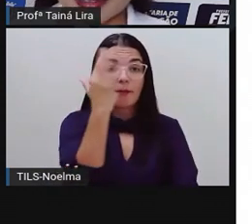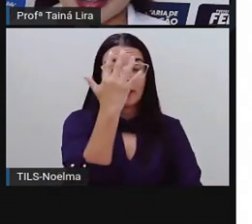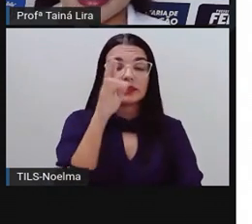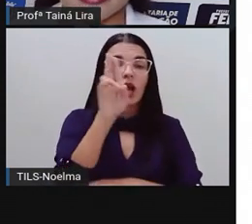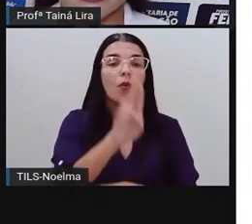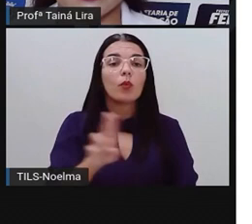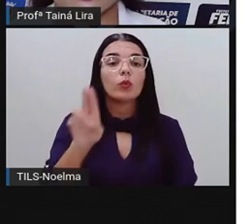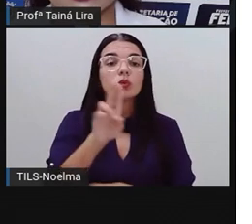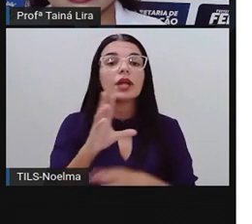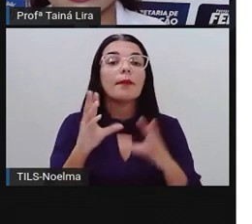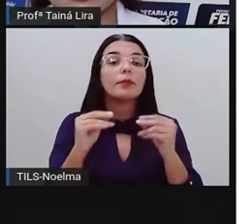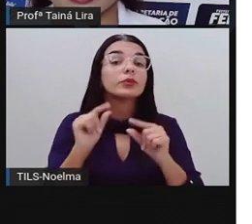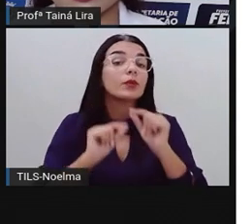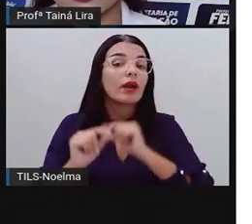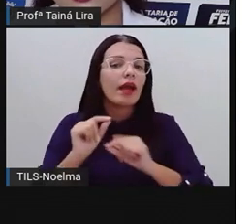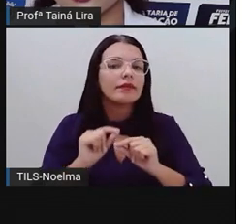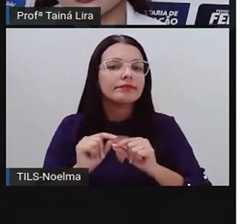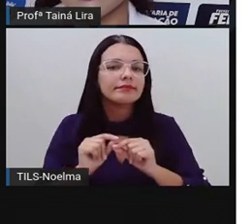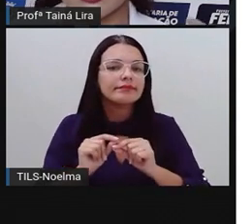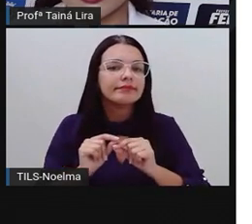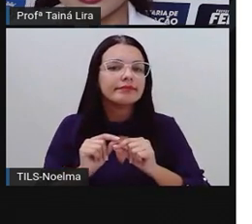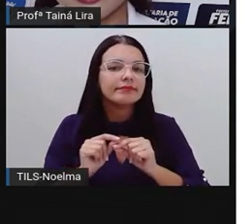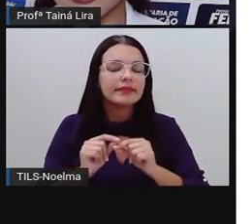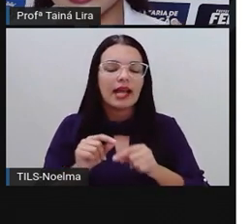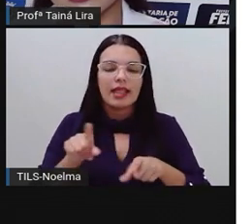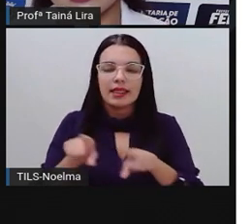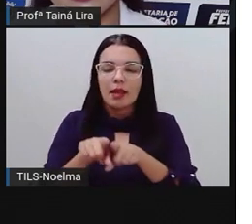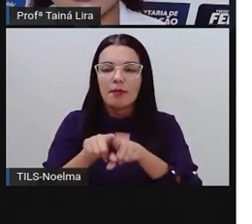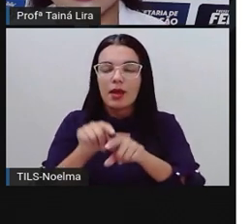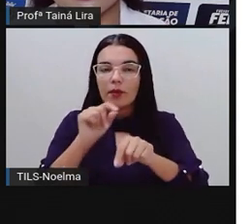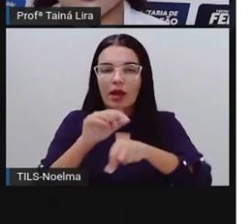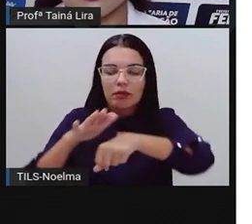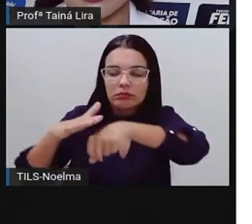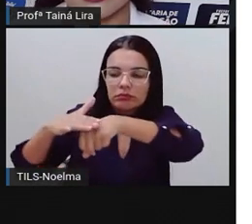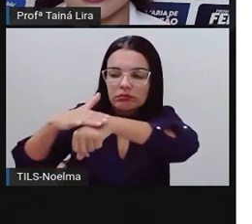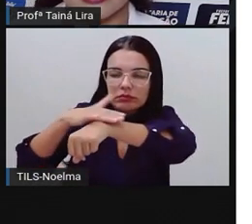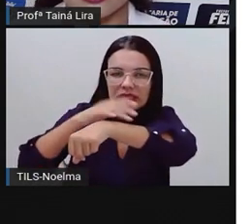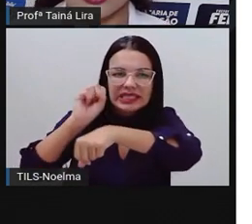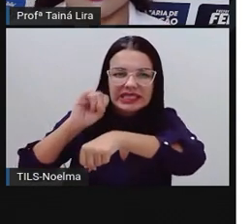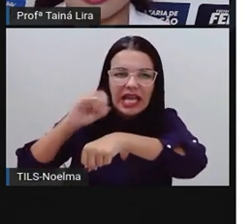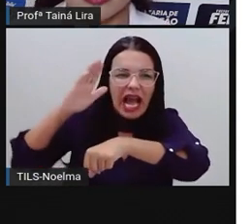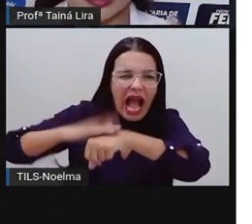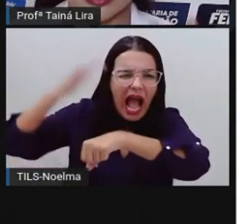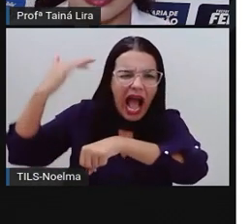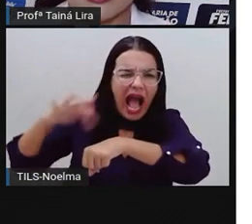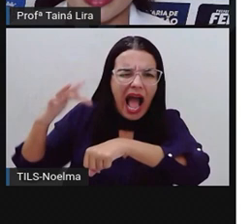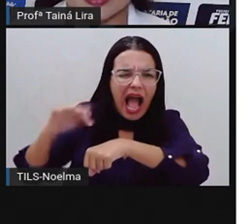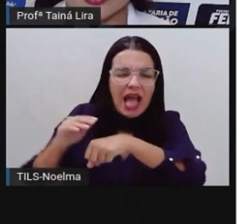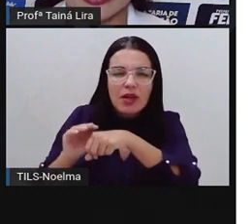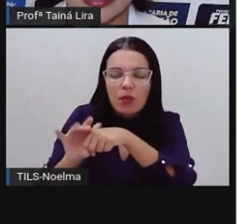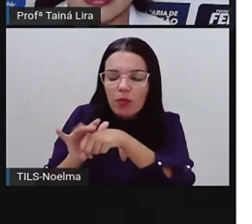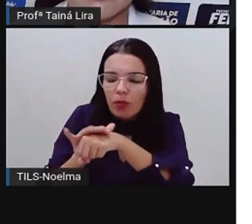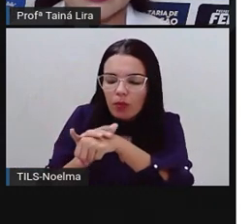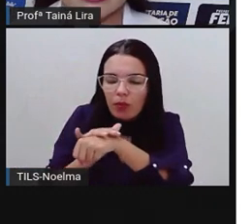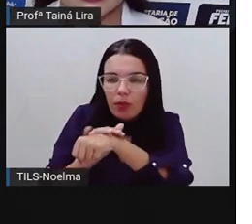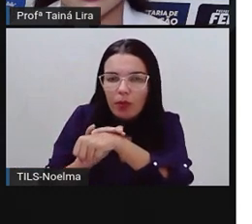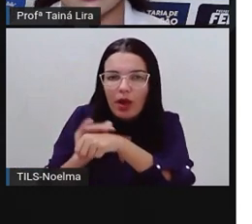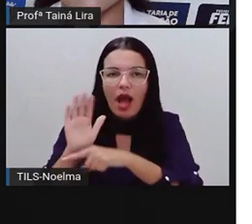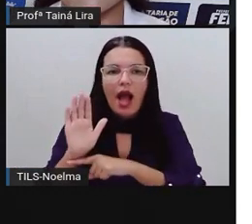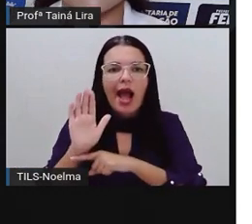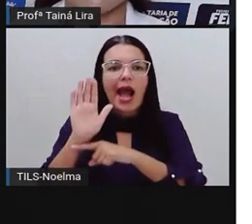utilizada aí no tratamento, né, de queimaduras. Ela tem aí uma ação, né, que é anti-inflamatória, ela vai ajudar